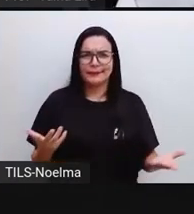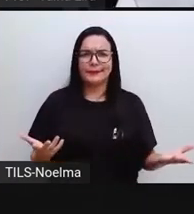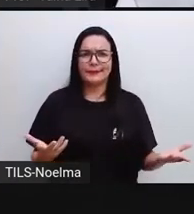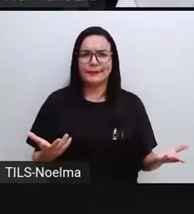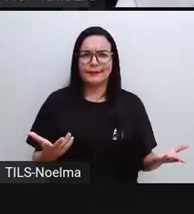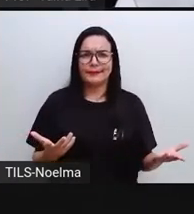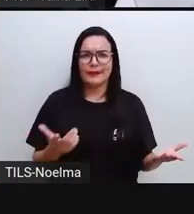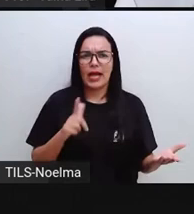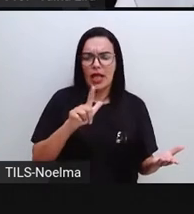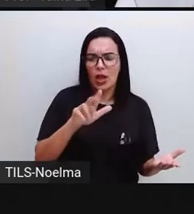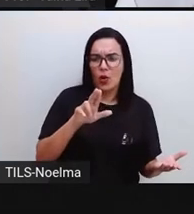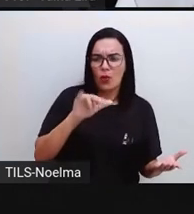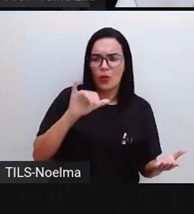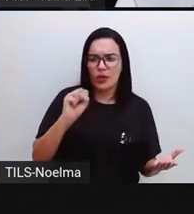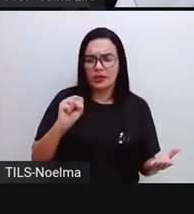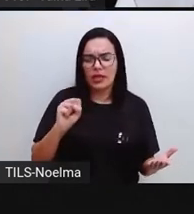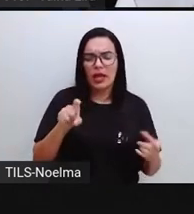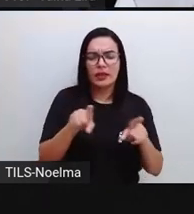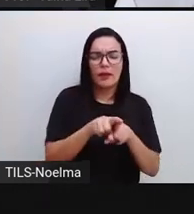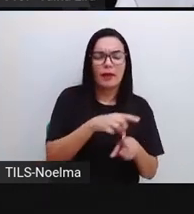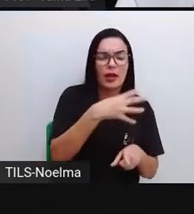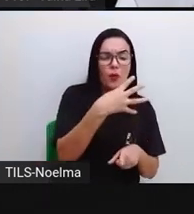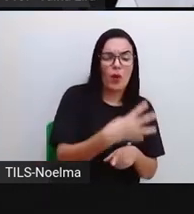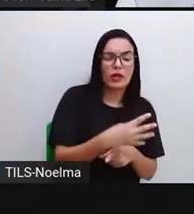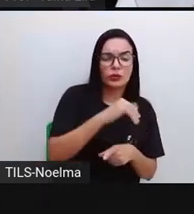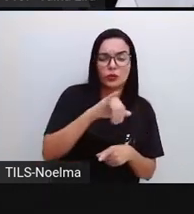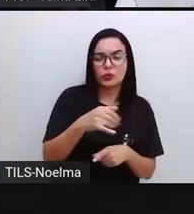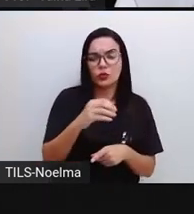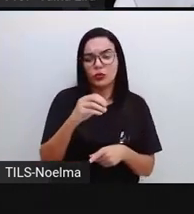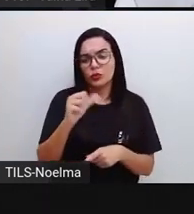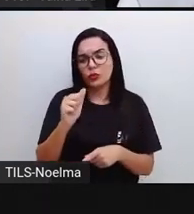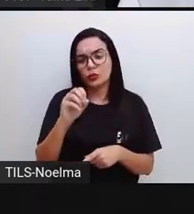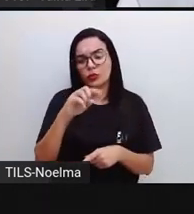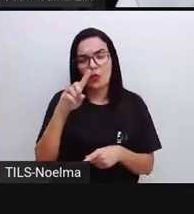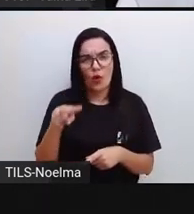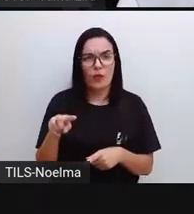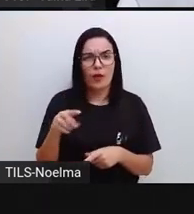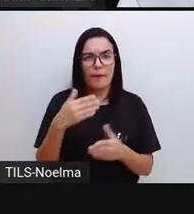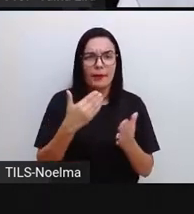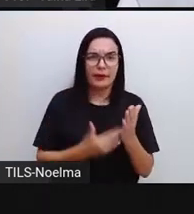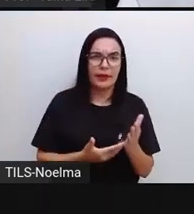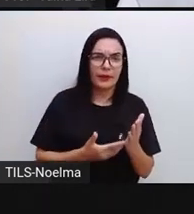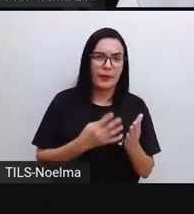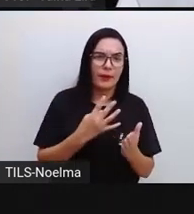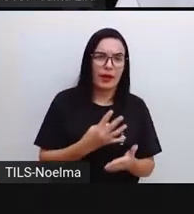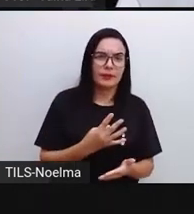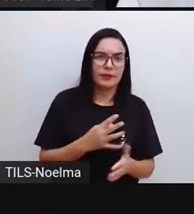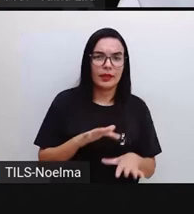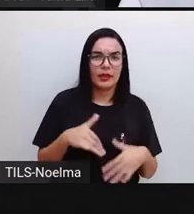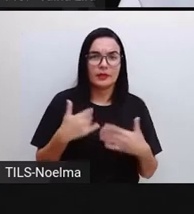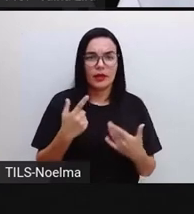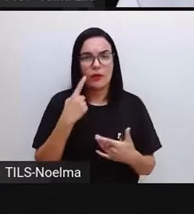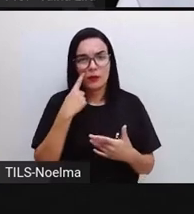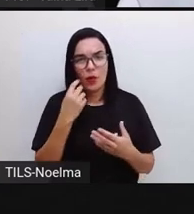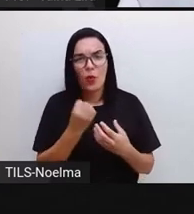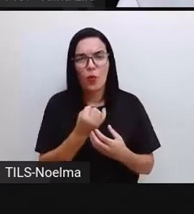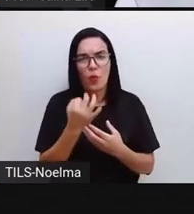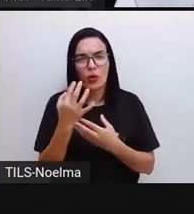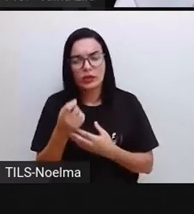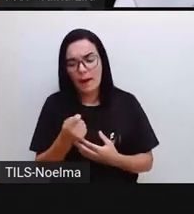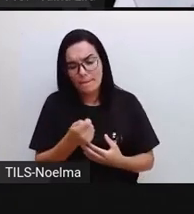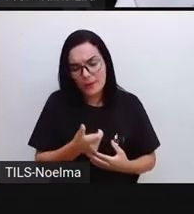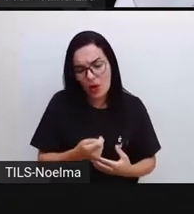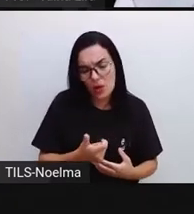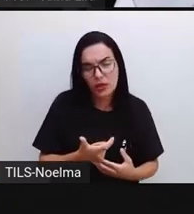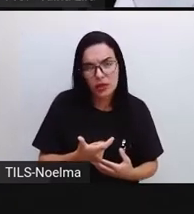4 para João. Com quantas bolinhas de gude ele ficou? E aí, segundo ano, vamos ver se